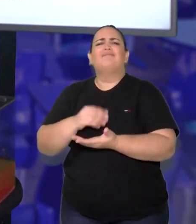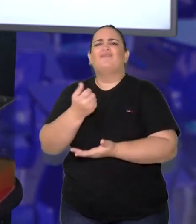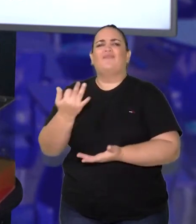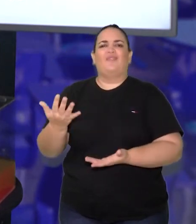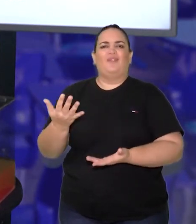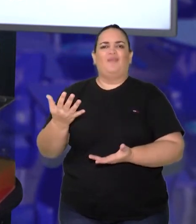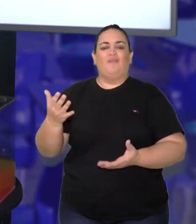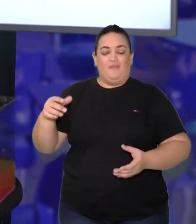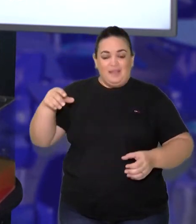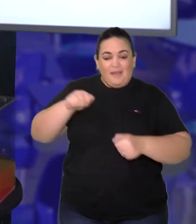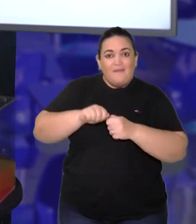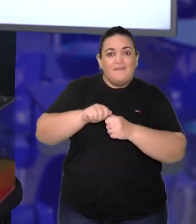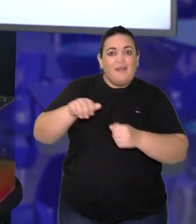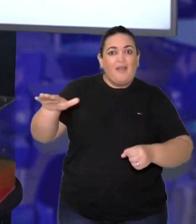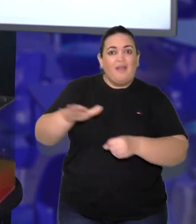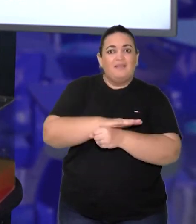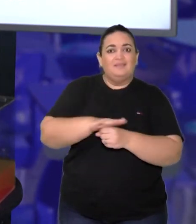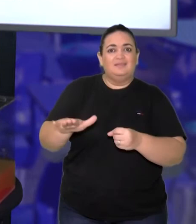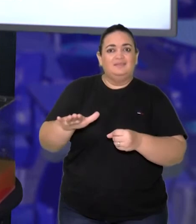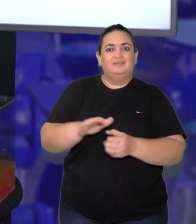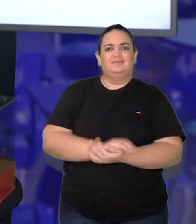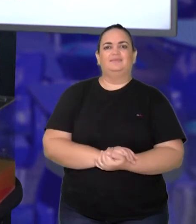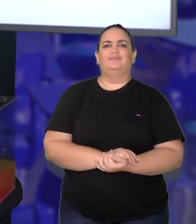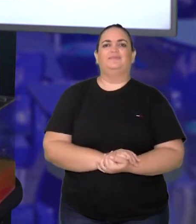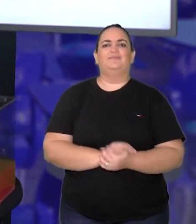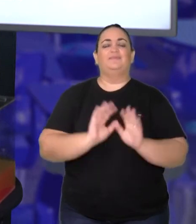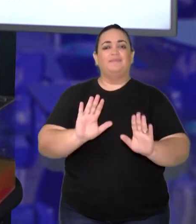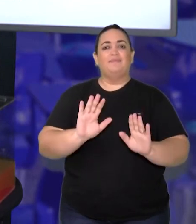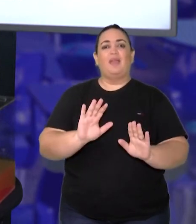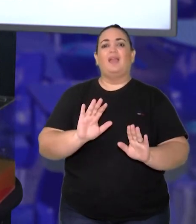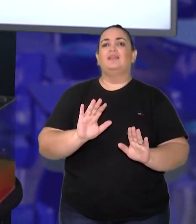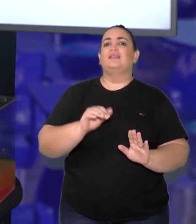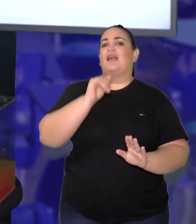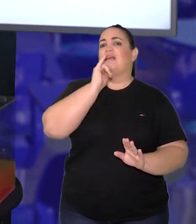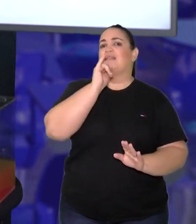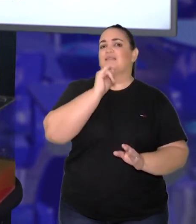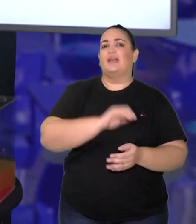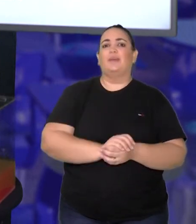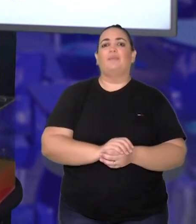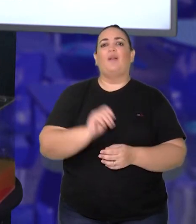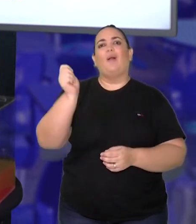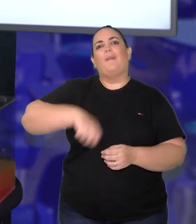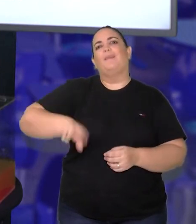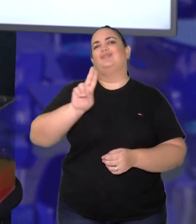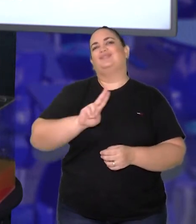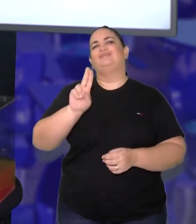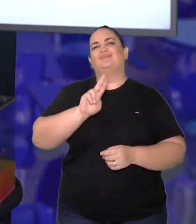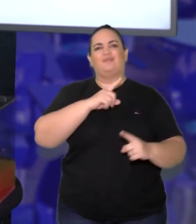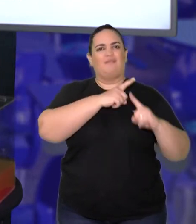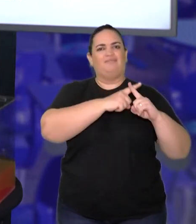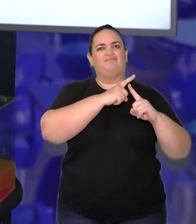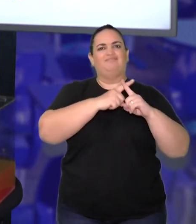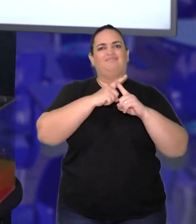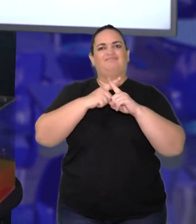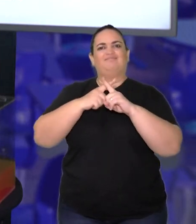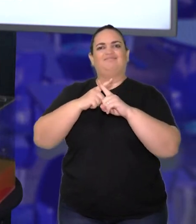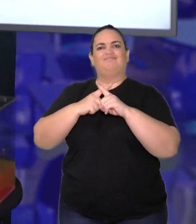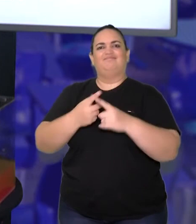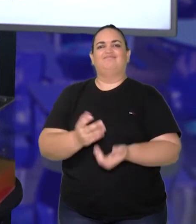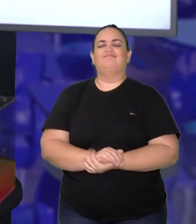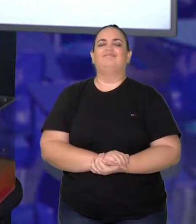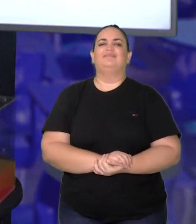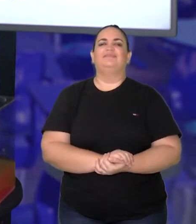figura. Podemos aí utilizar, como referência, o princípio multiplicativo, né? Iremos pegar